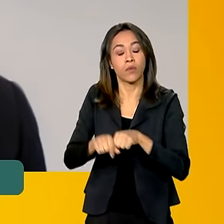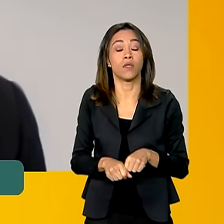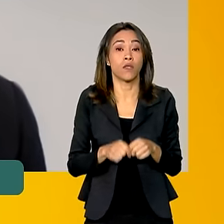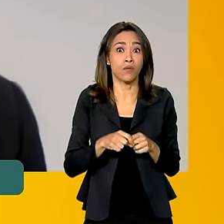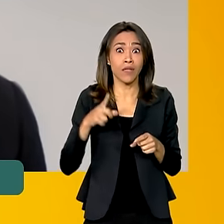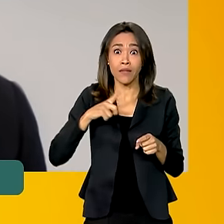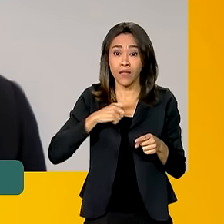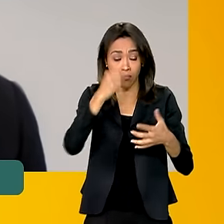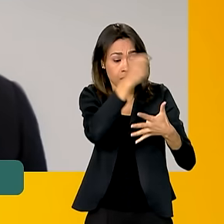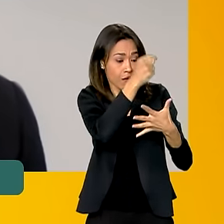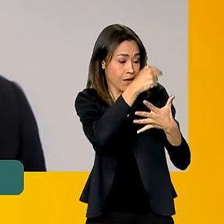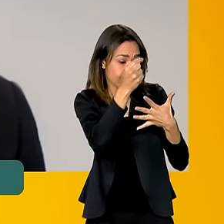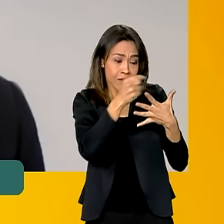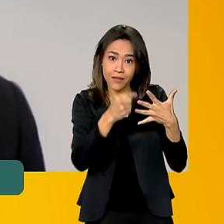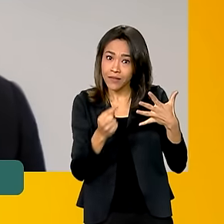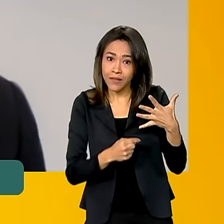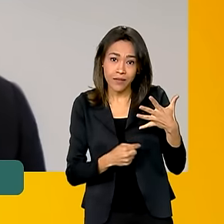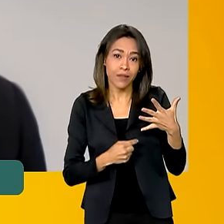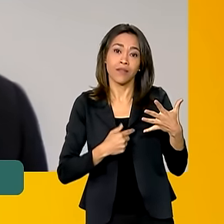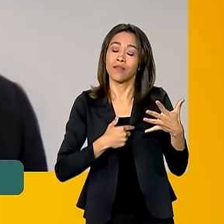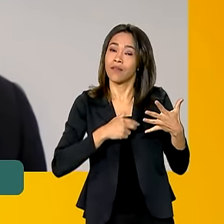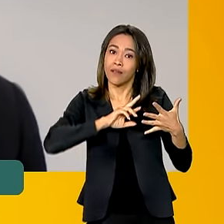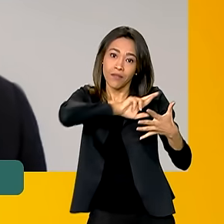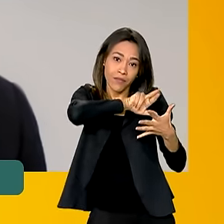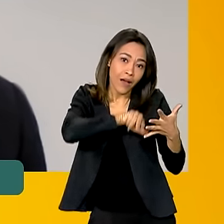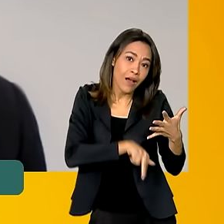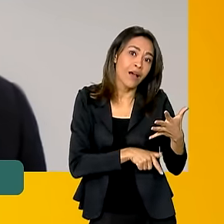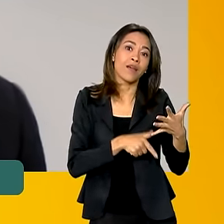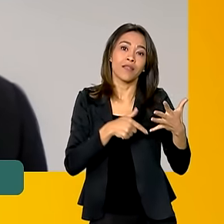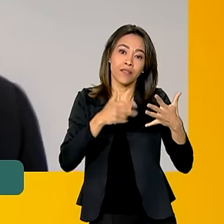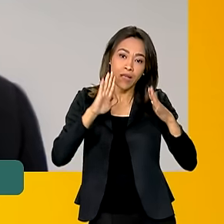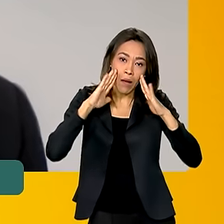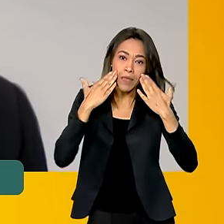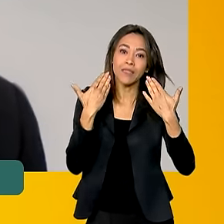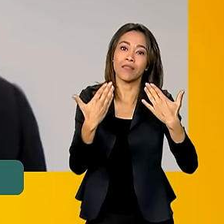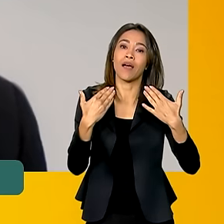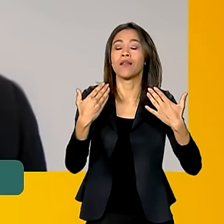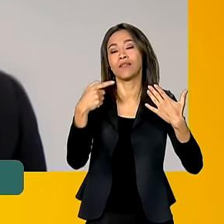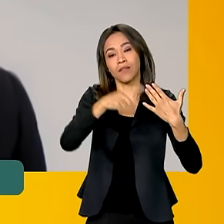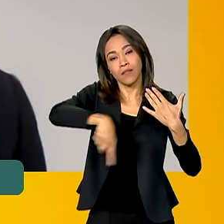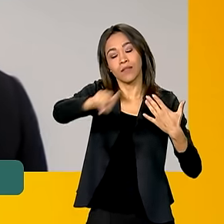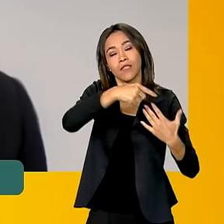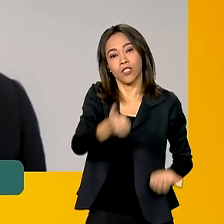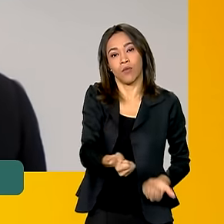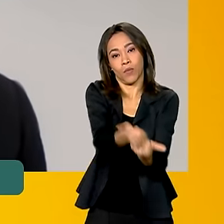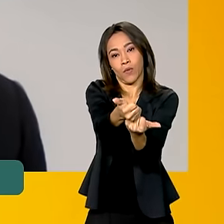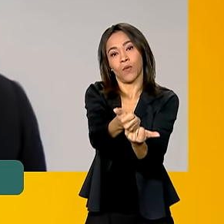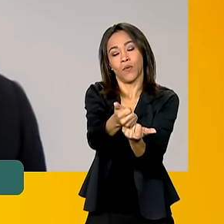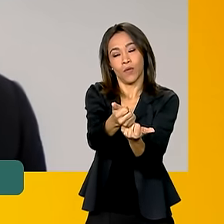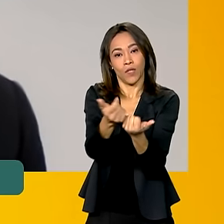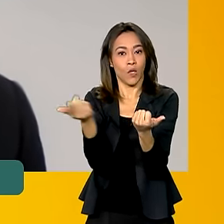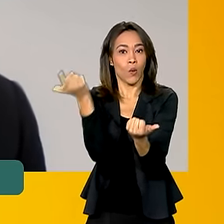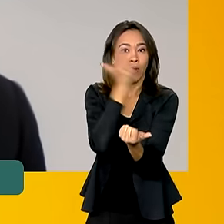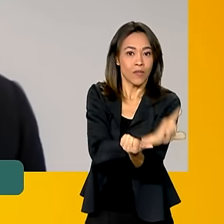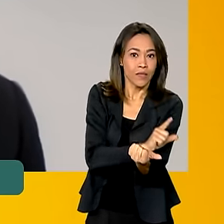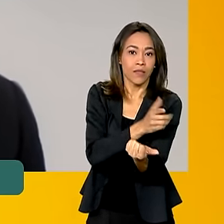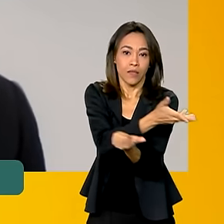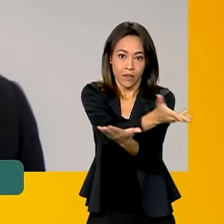que todas essas vantagens, benefícios apresentadas, cheguem no menor tempo possível e nas condições